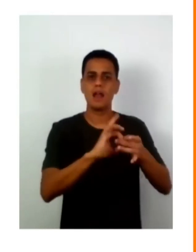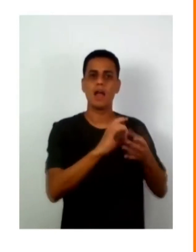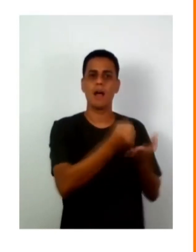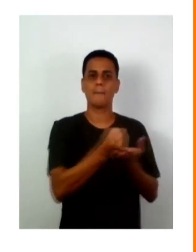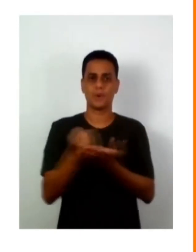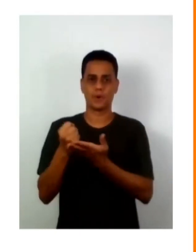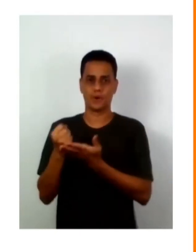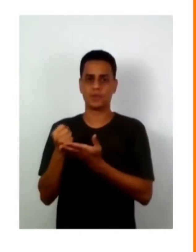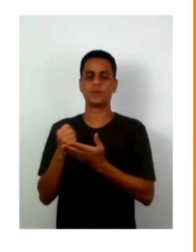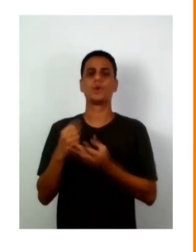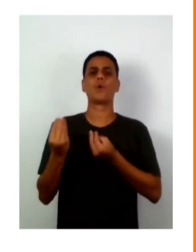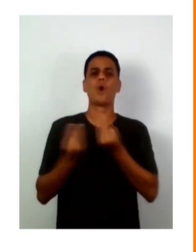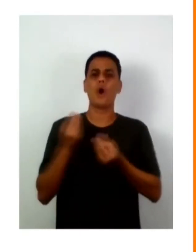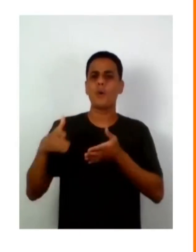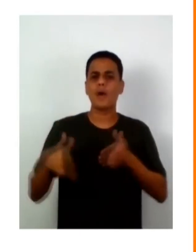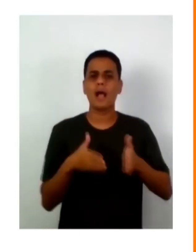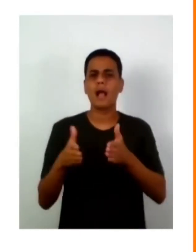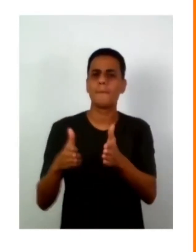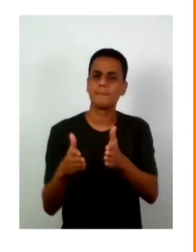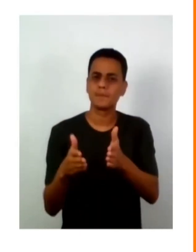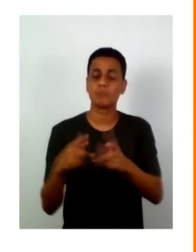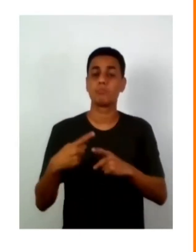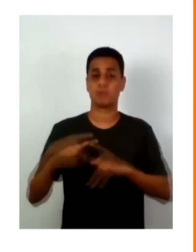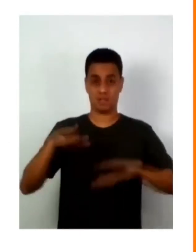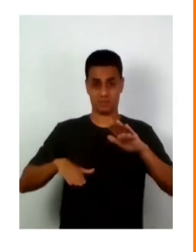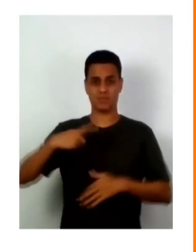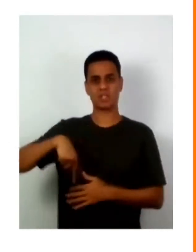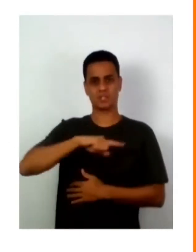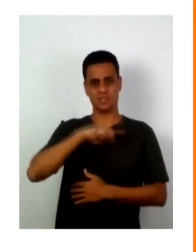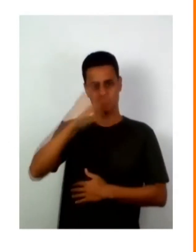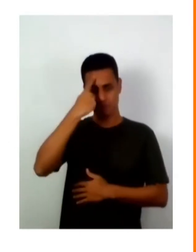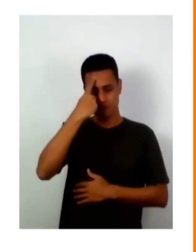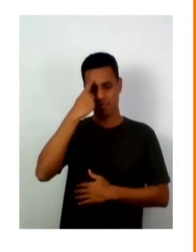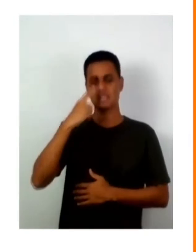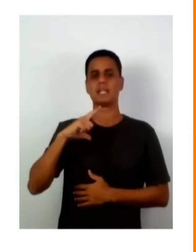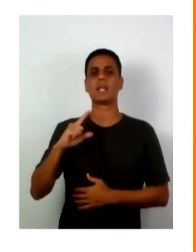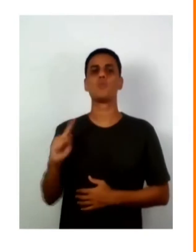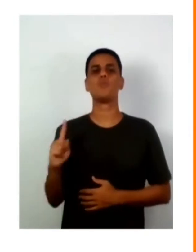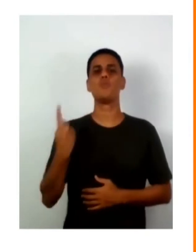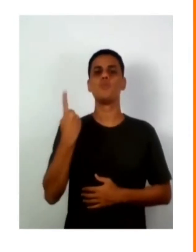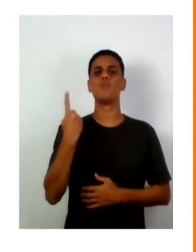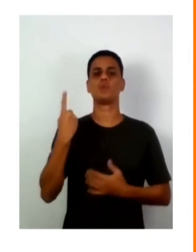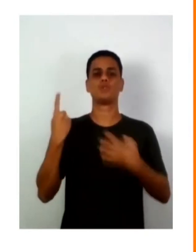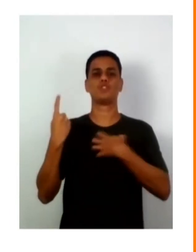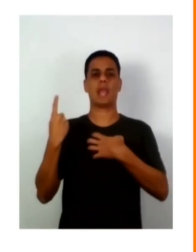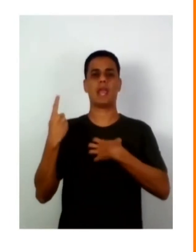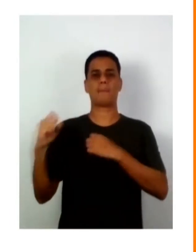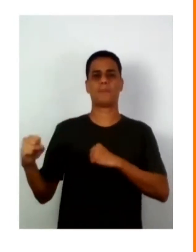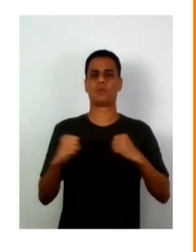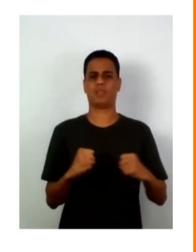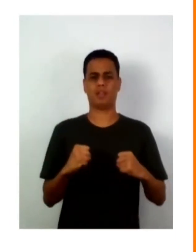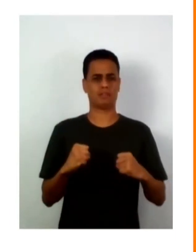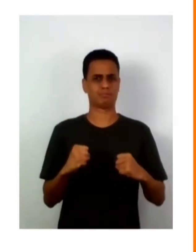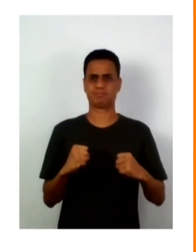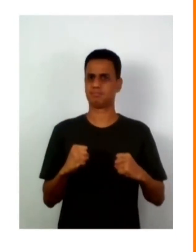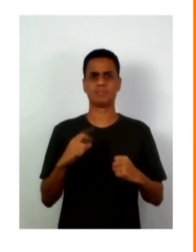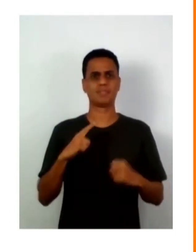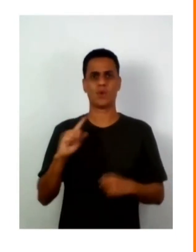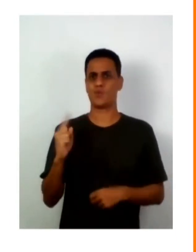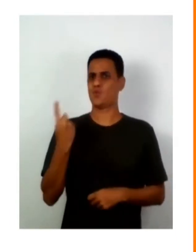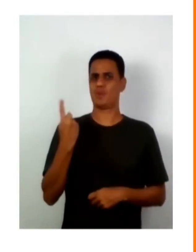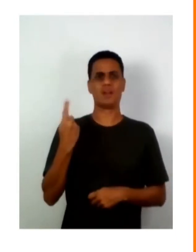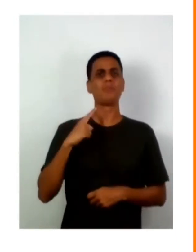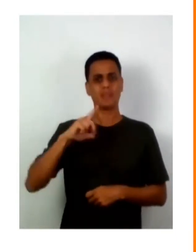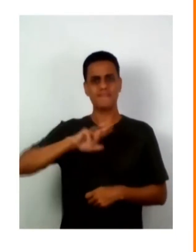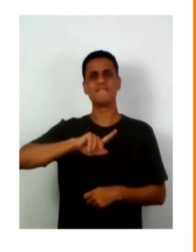redes de liderança. qual é a rota de liderança? Pensamos na forma de poder e há muitas formas de